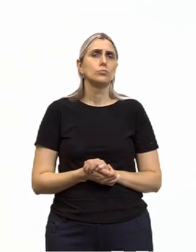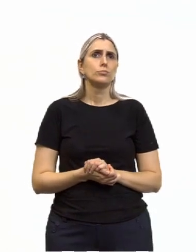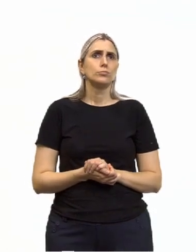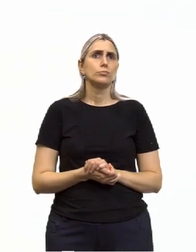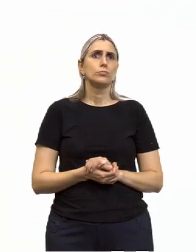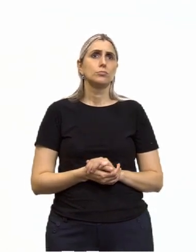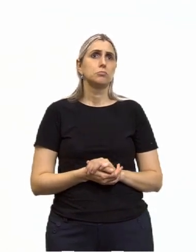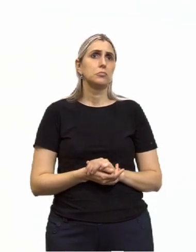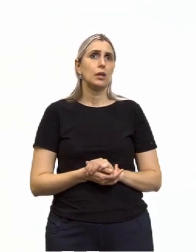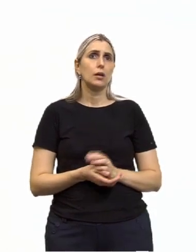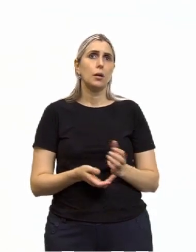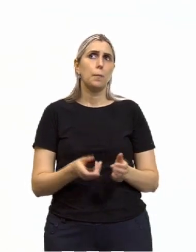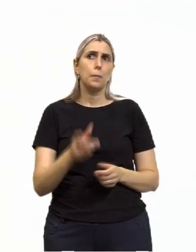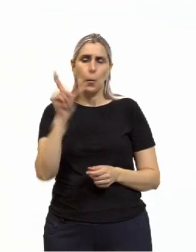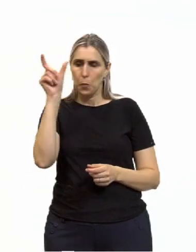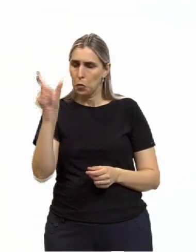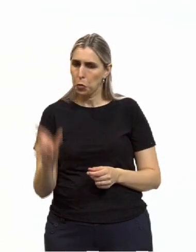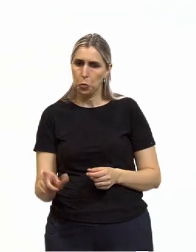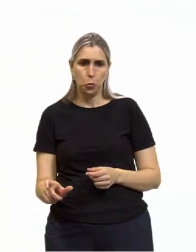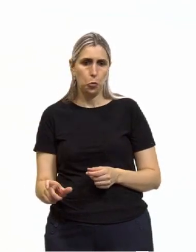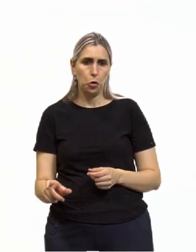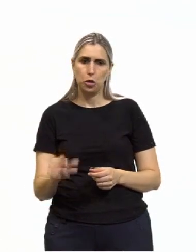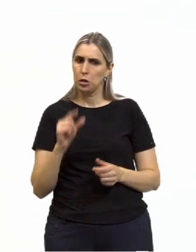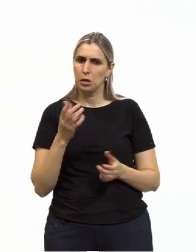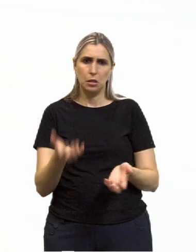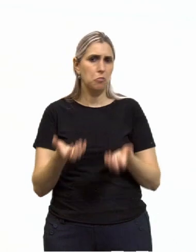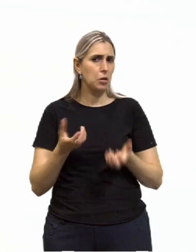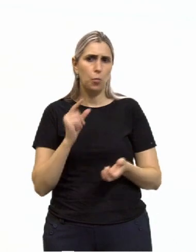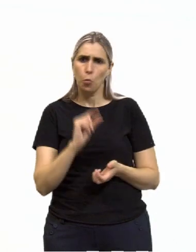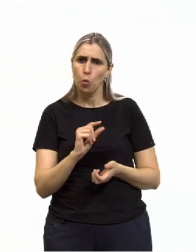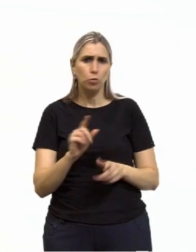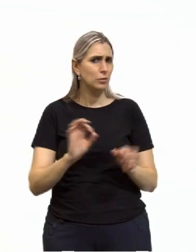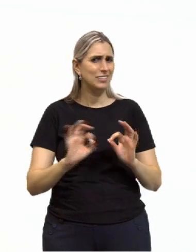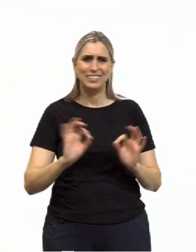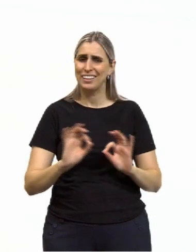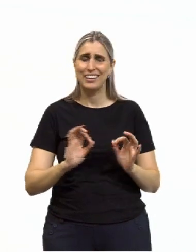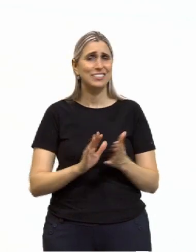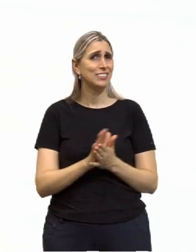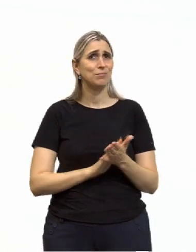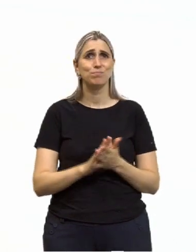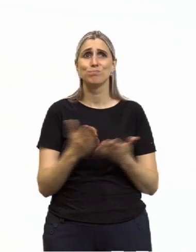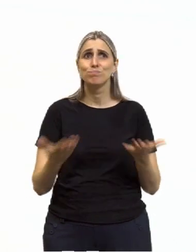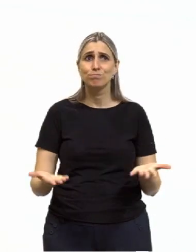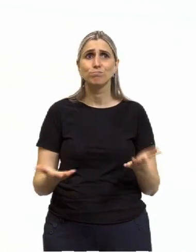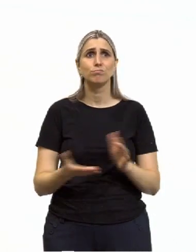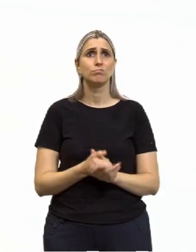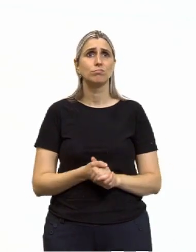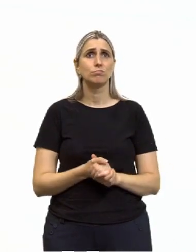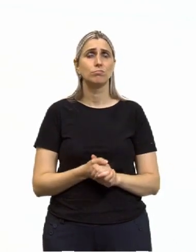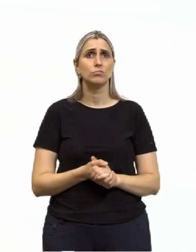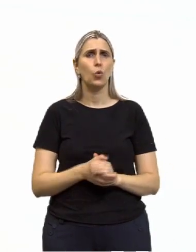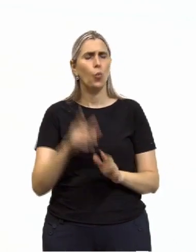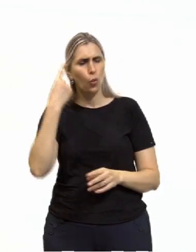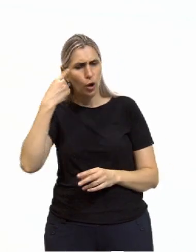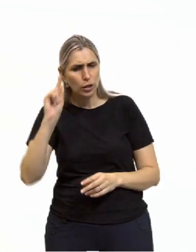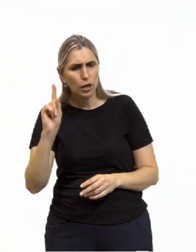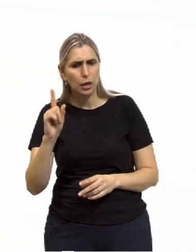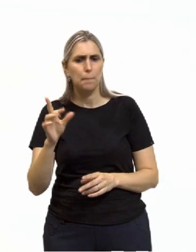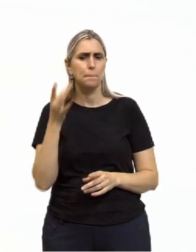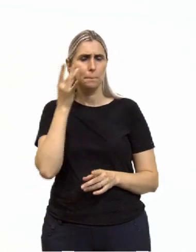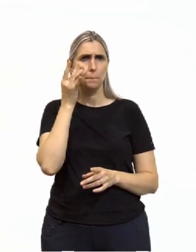A quem não basta pouco, nada basta. Então, qual é essa ideia aqui presente?